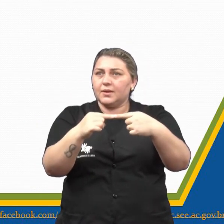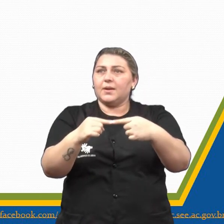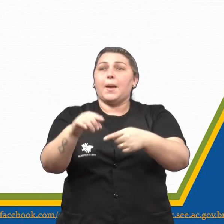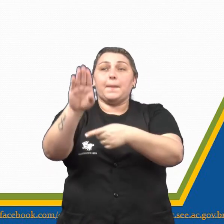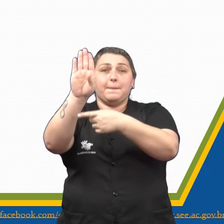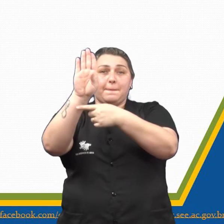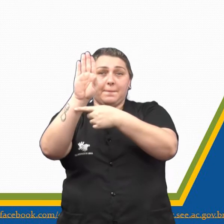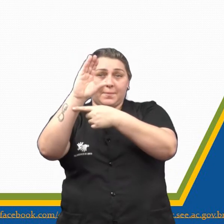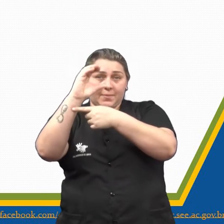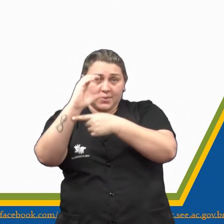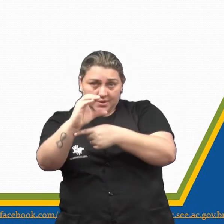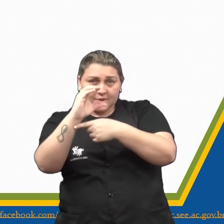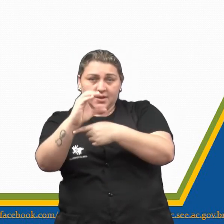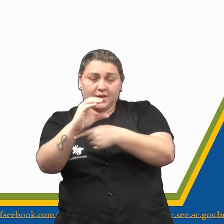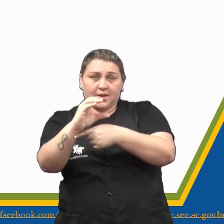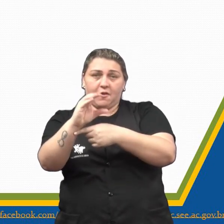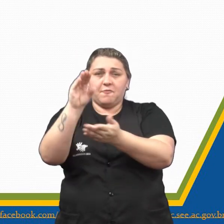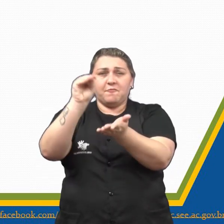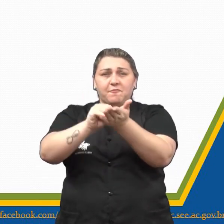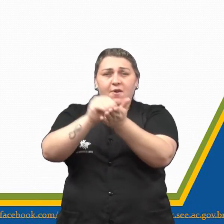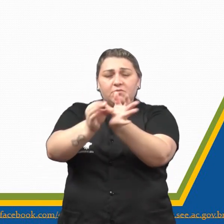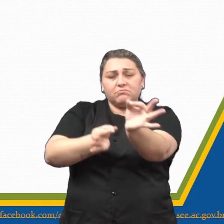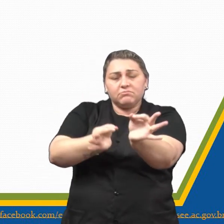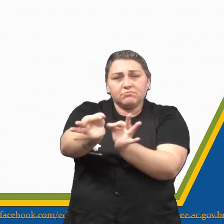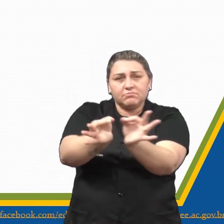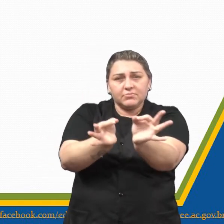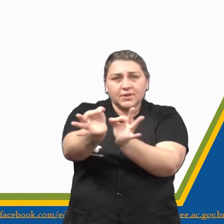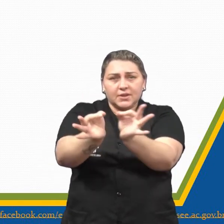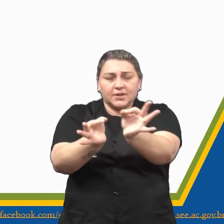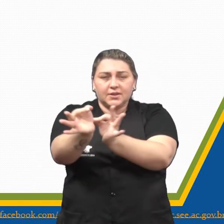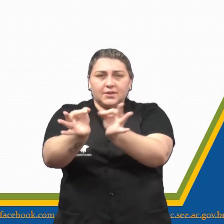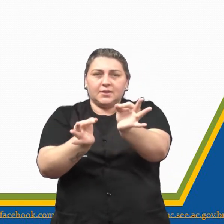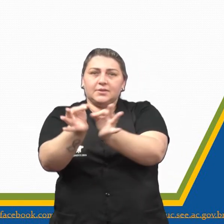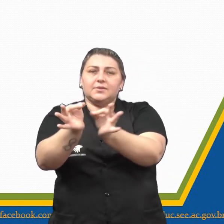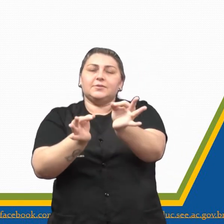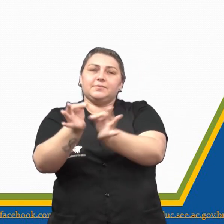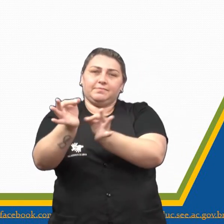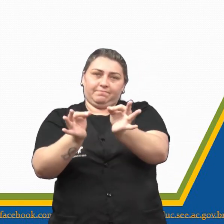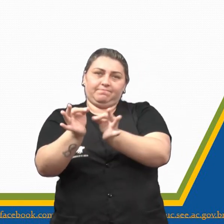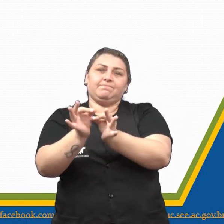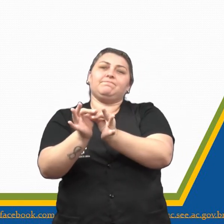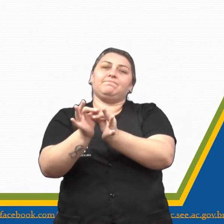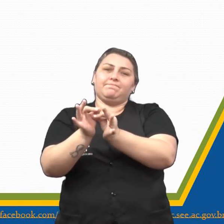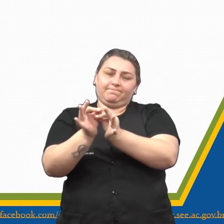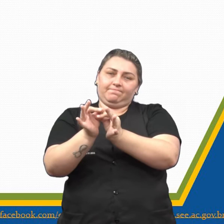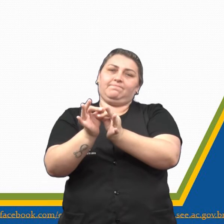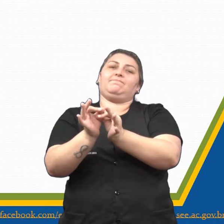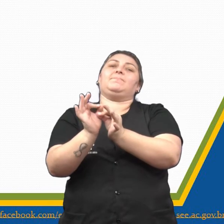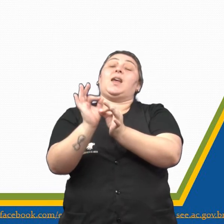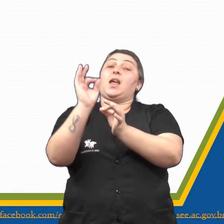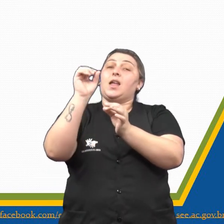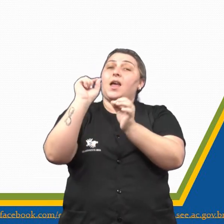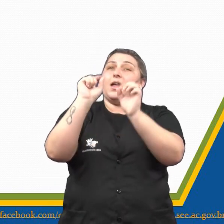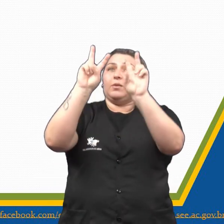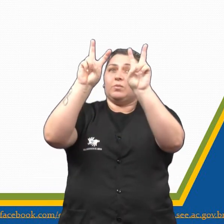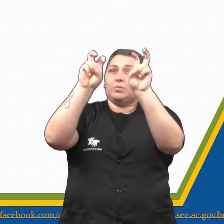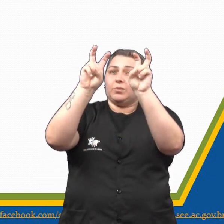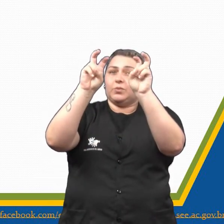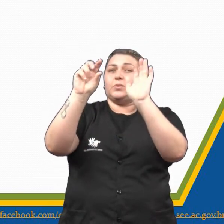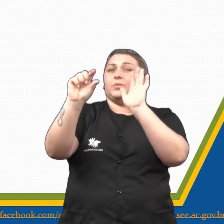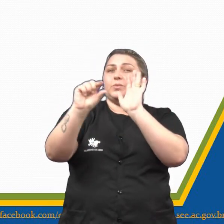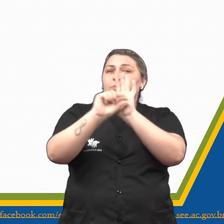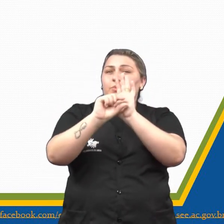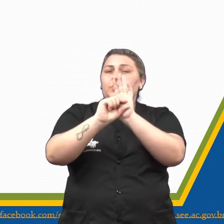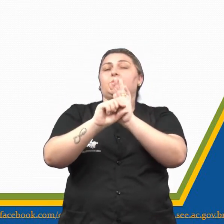desorganizado, certo? Inclusive, aí, ó... A palavra desordenado está justamente no título. Então, ela é uma palavra-chave,